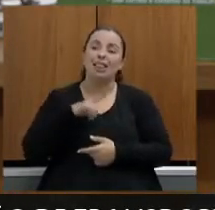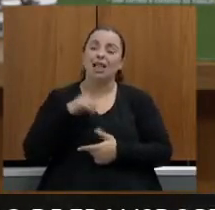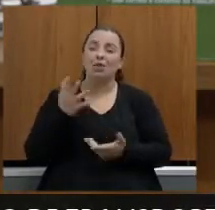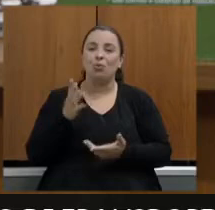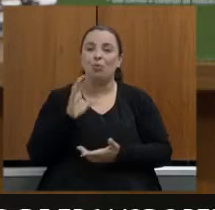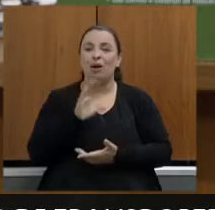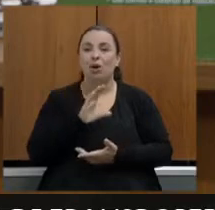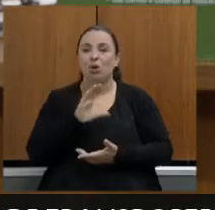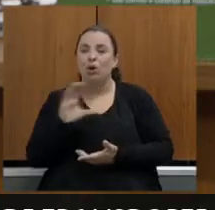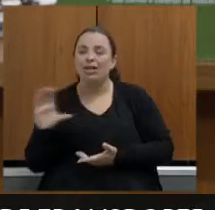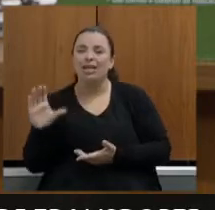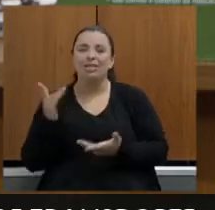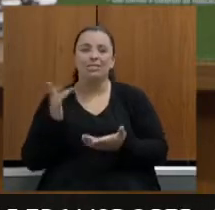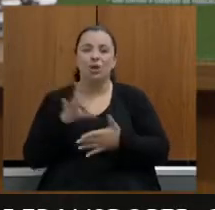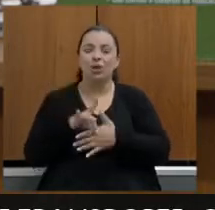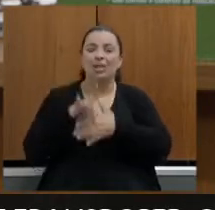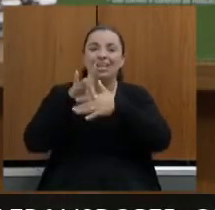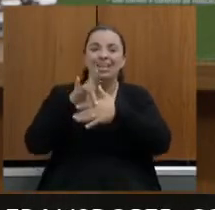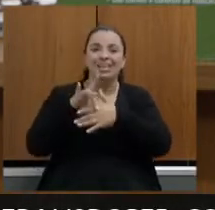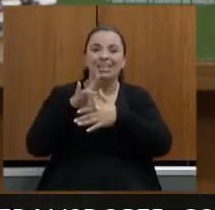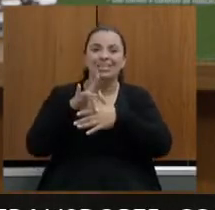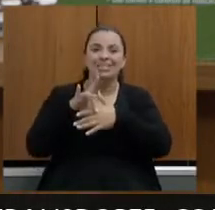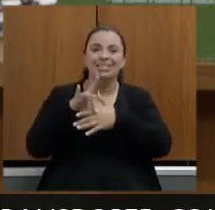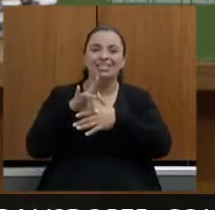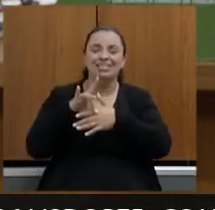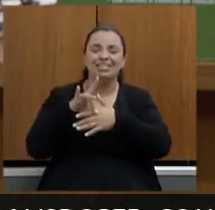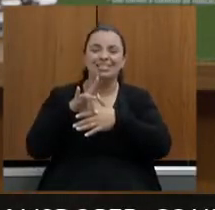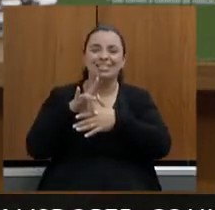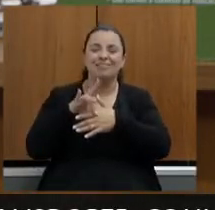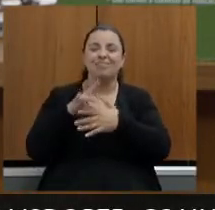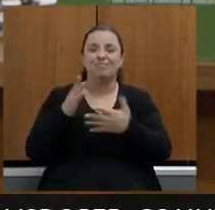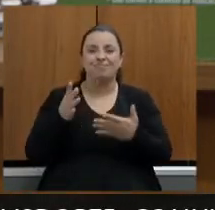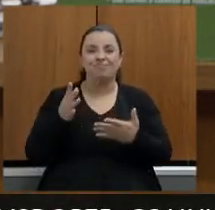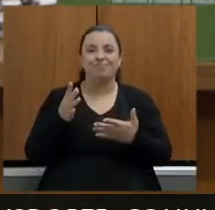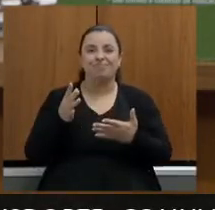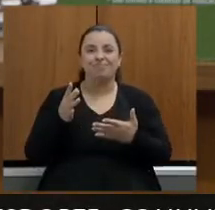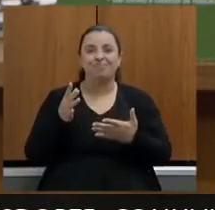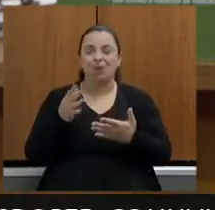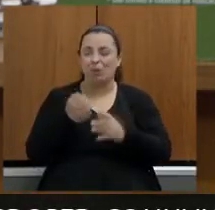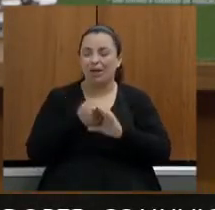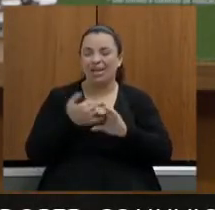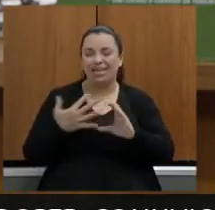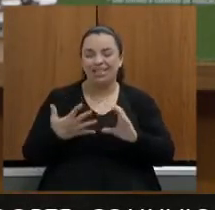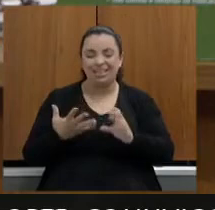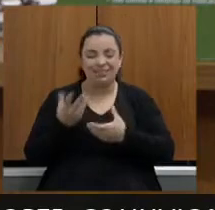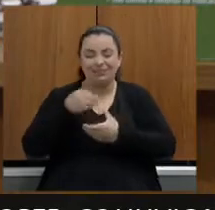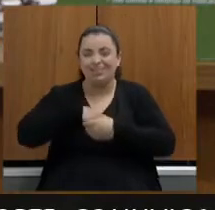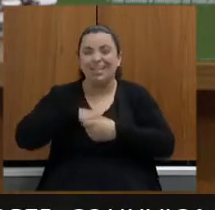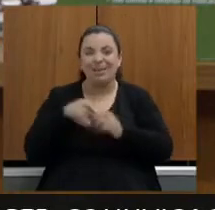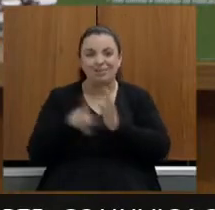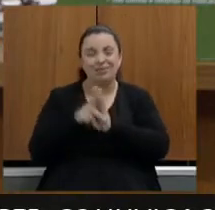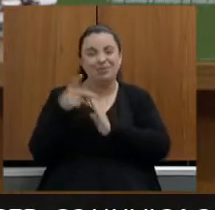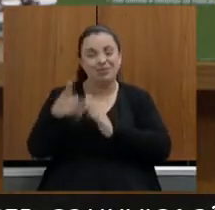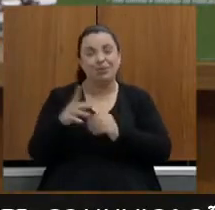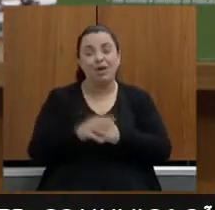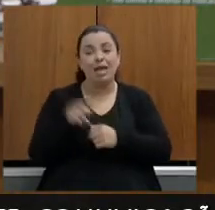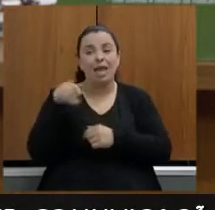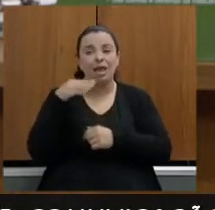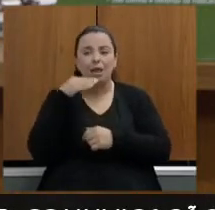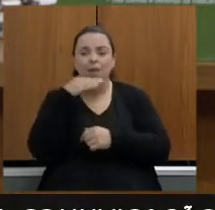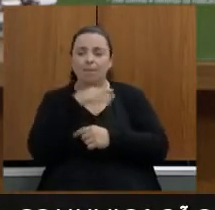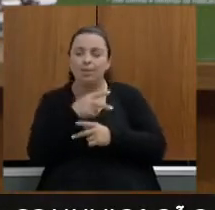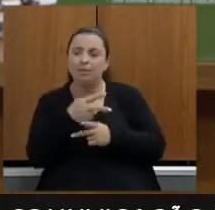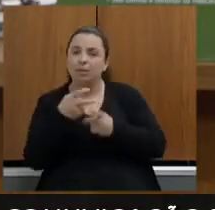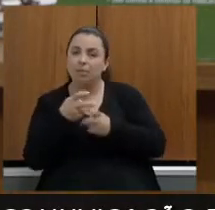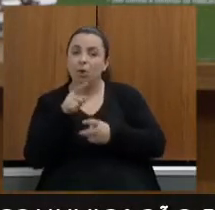e nesse caso percebendo que as prioridades naqueles anexos porque são